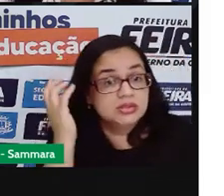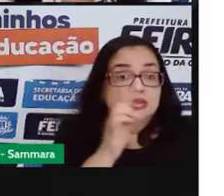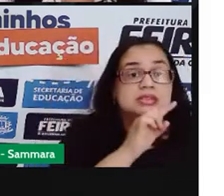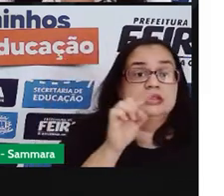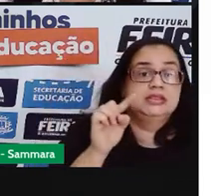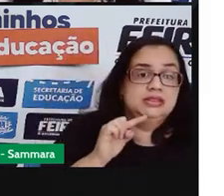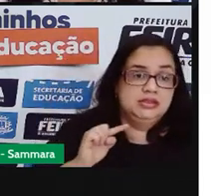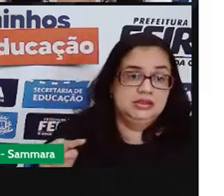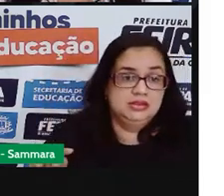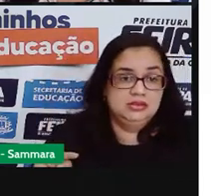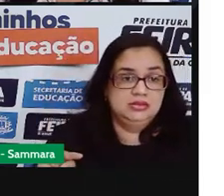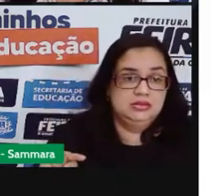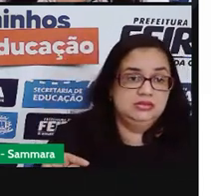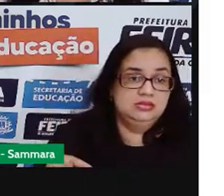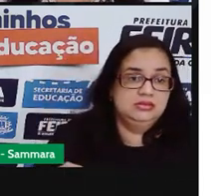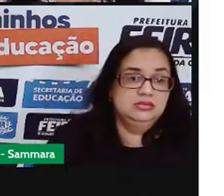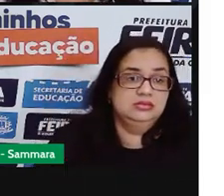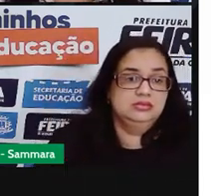de Z.